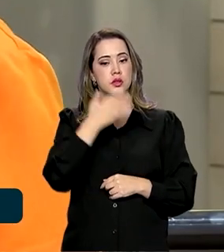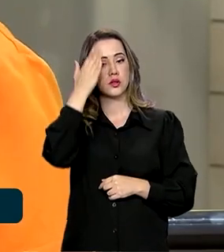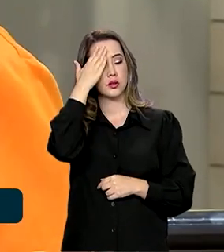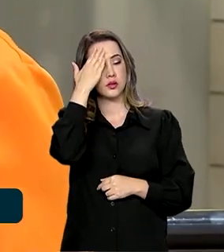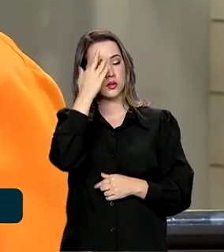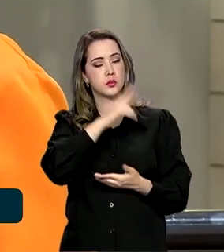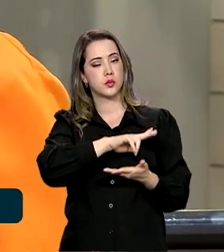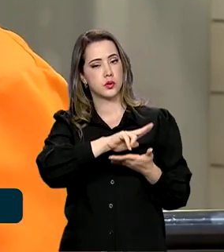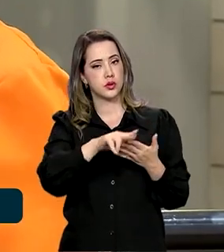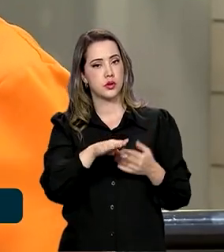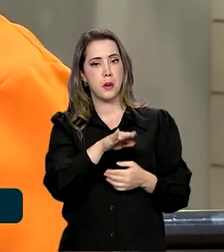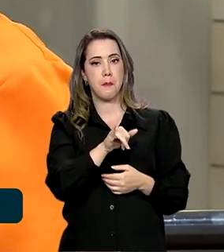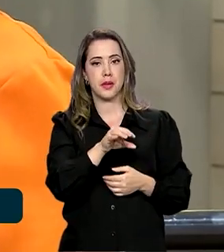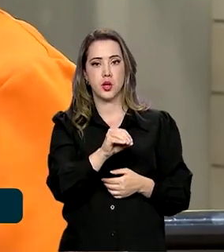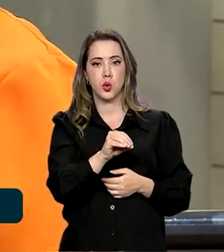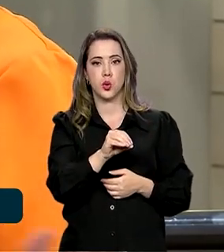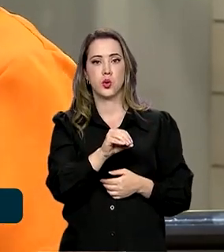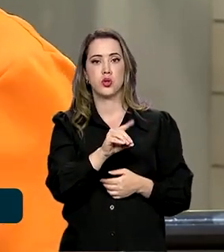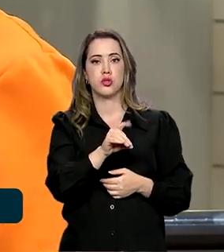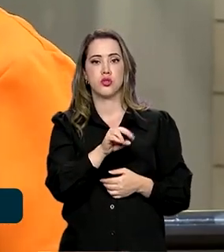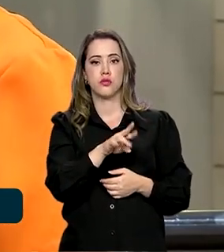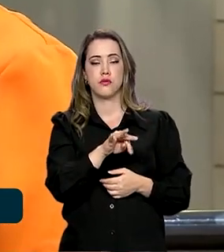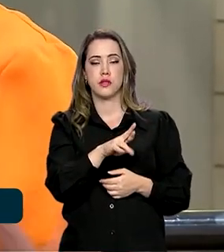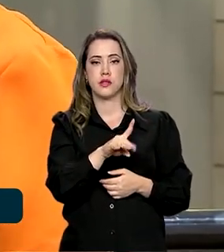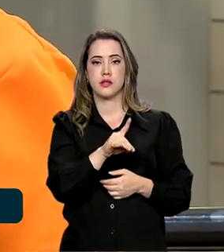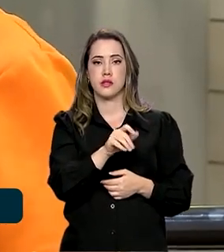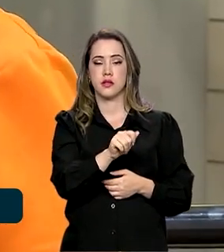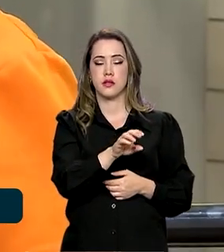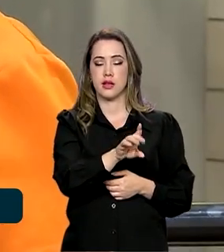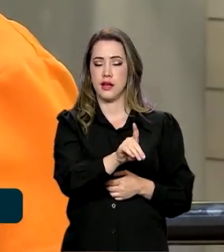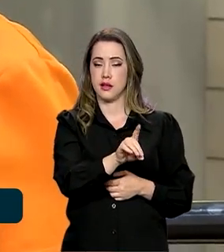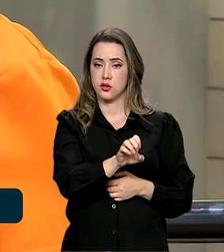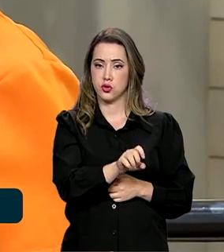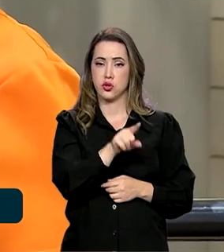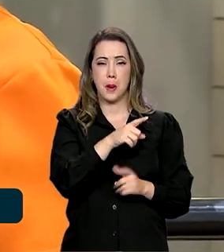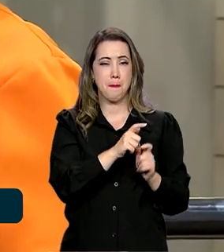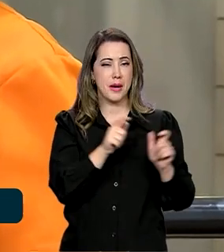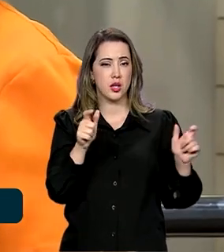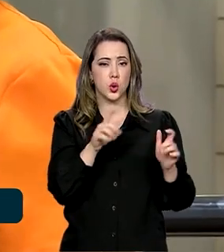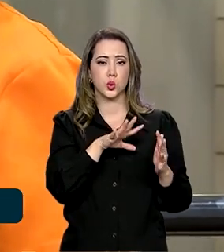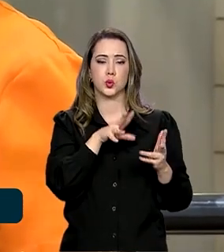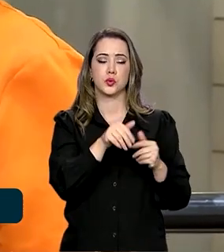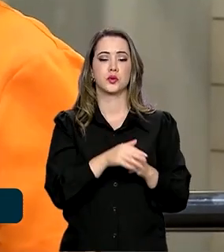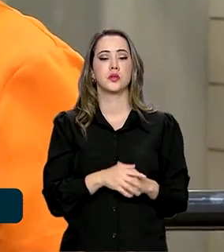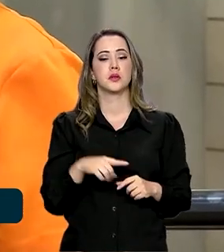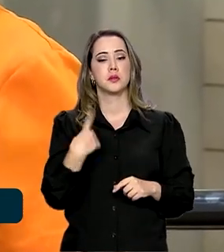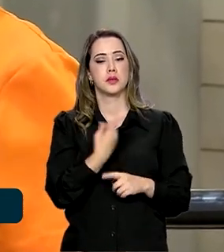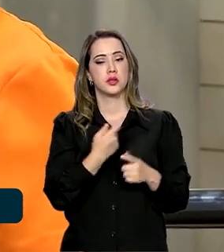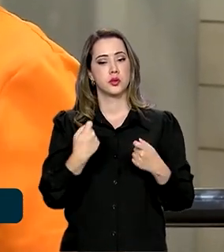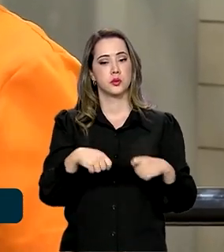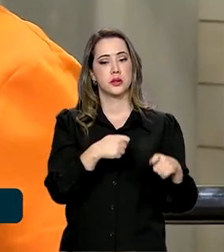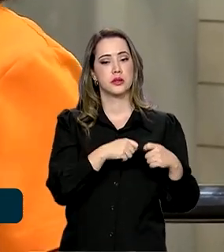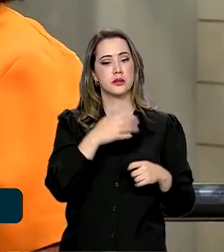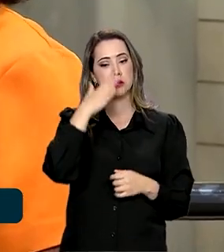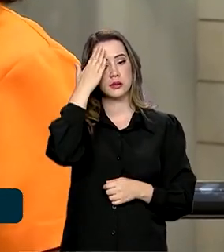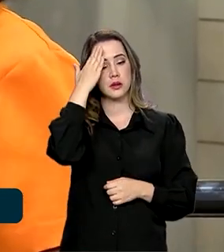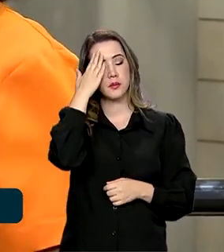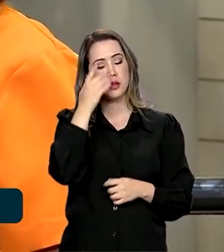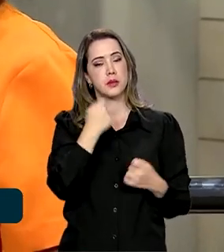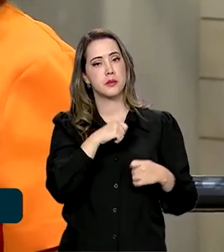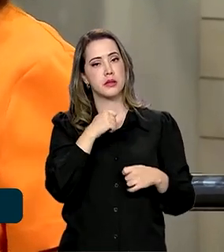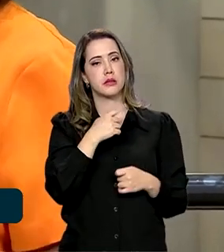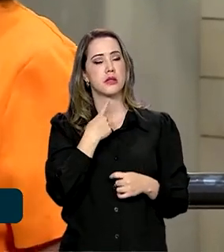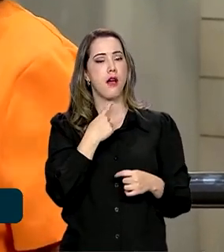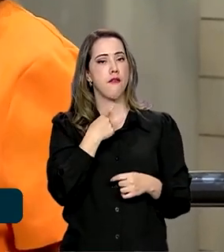essa biodiversidade da Amazônia é gigante, é a maior do planeta, mas é preciso que a gente entenda as